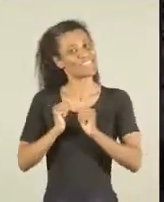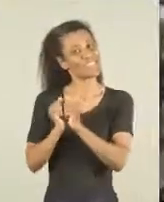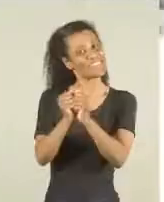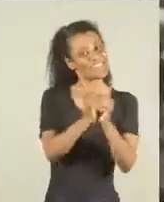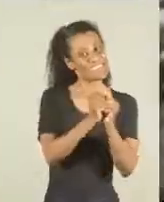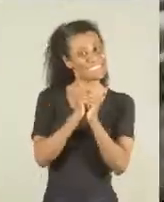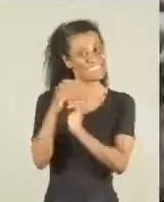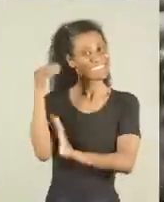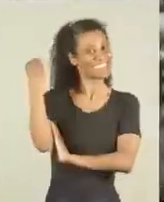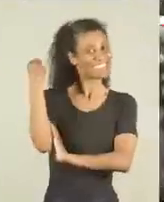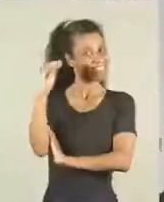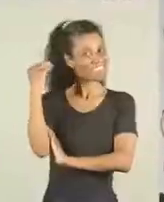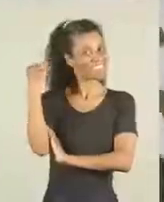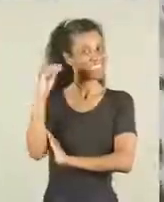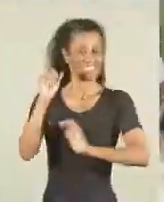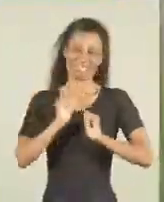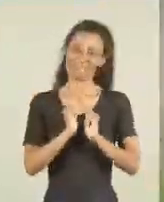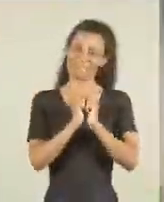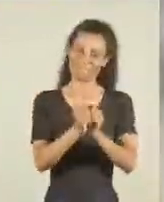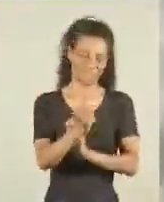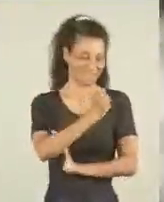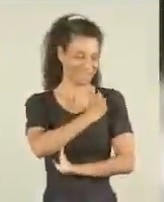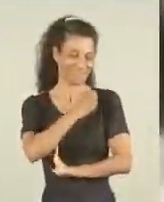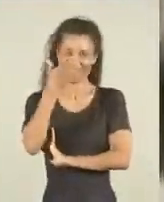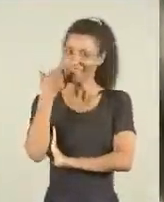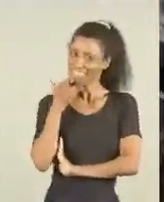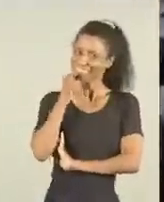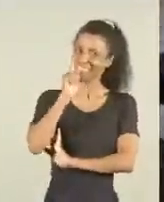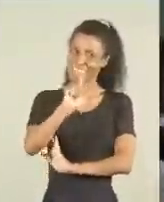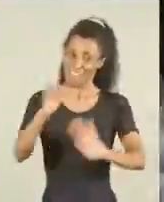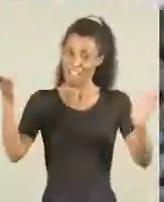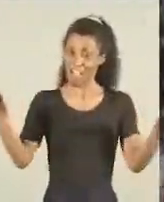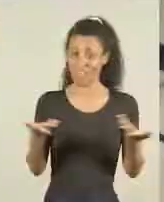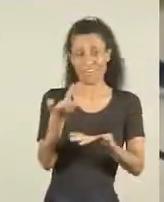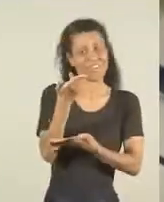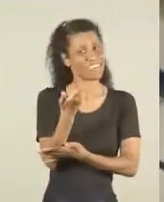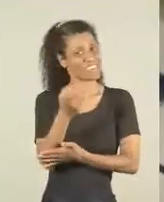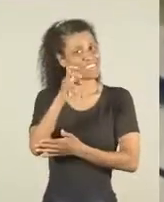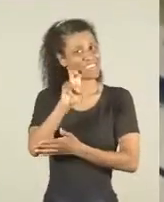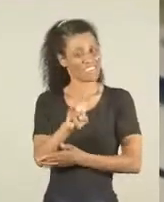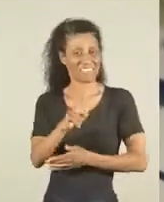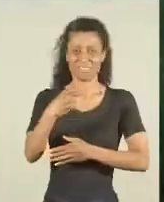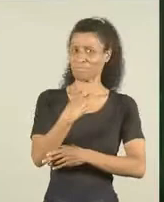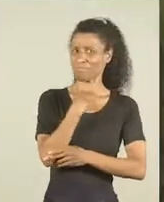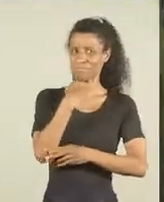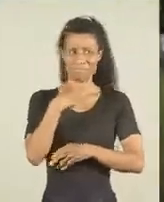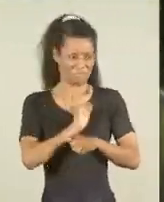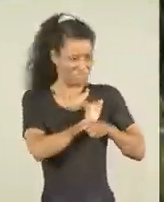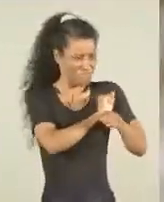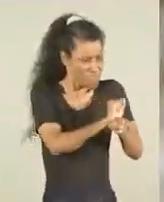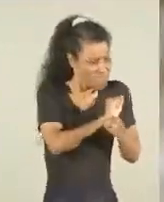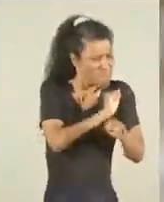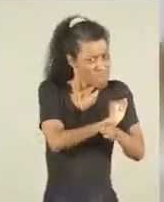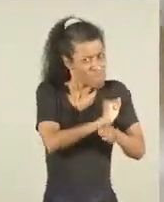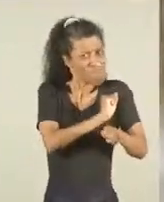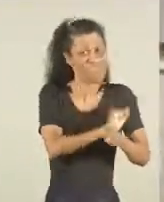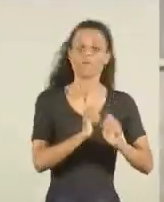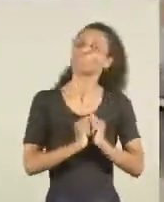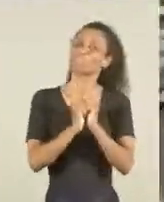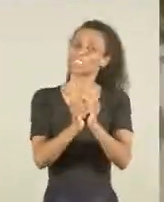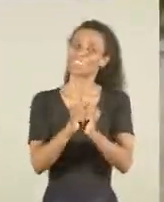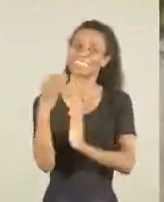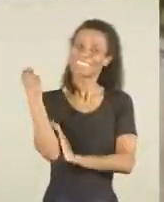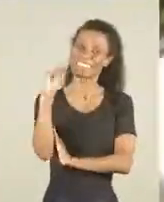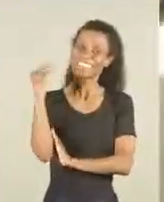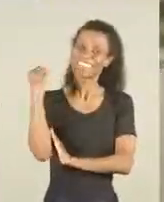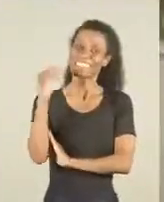Tamo junto, Porto Alegre. Tô com Melo pra ganhar. Agora é 15, não dá mais pra segurar.